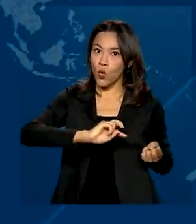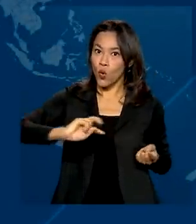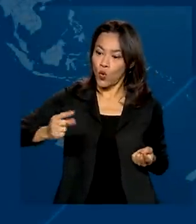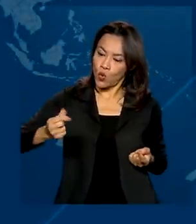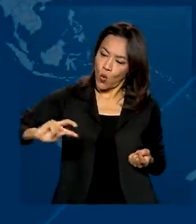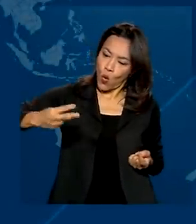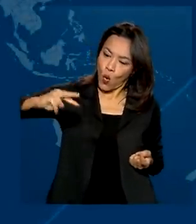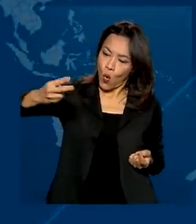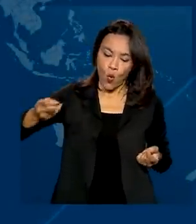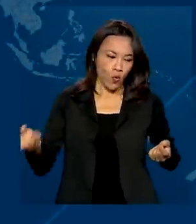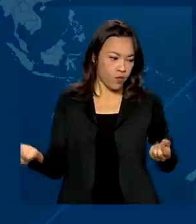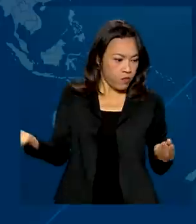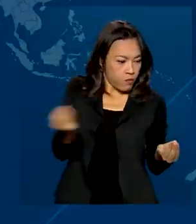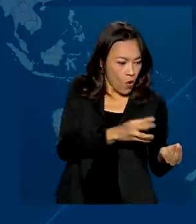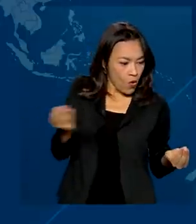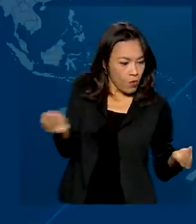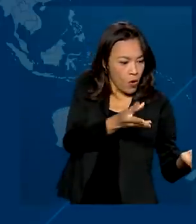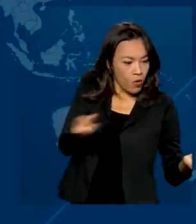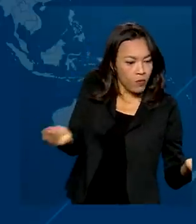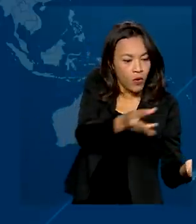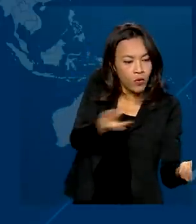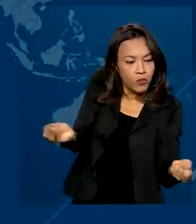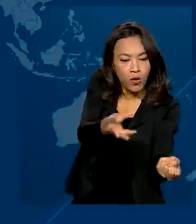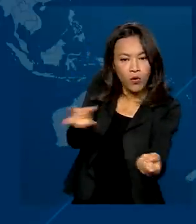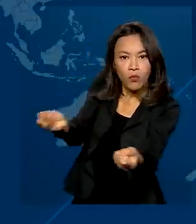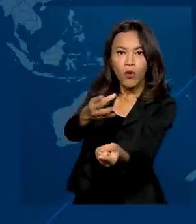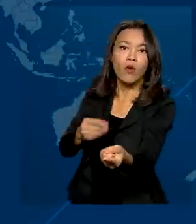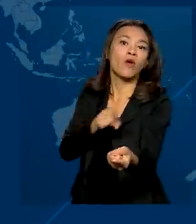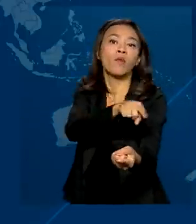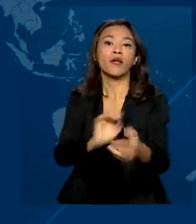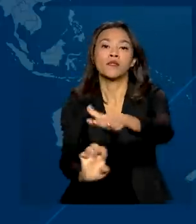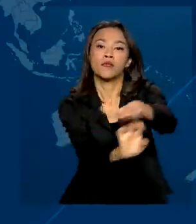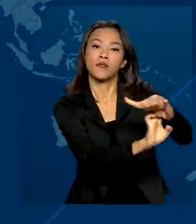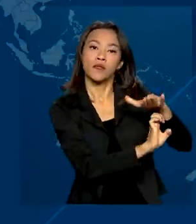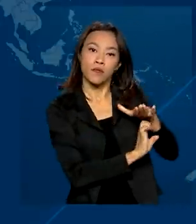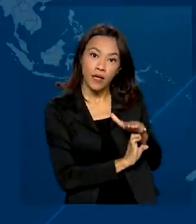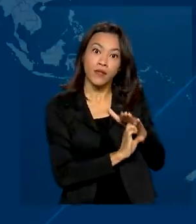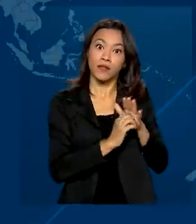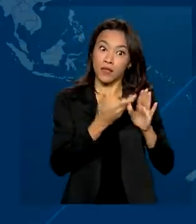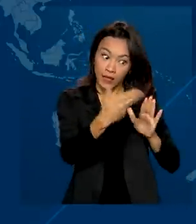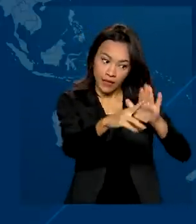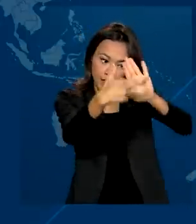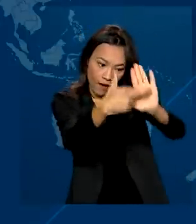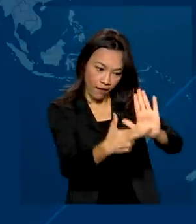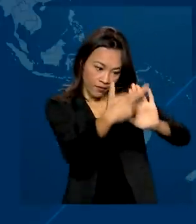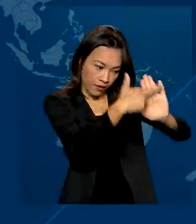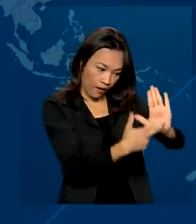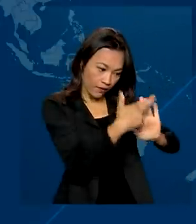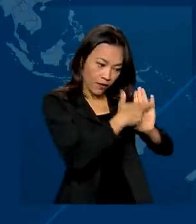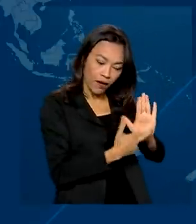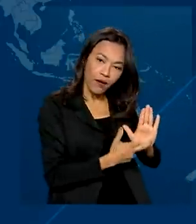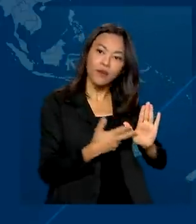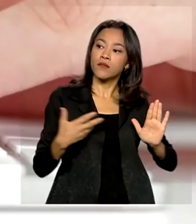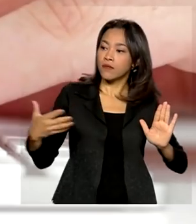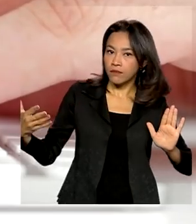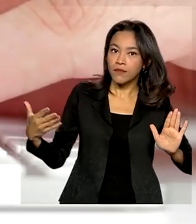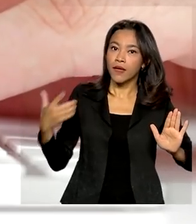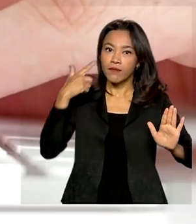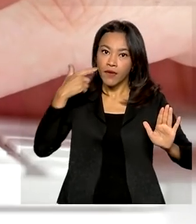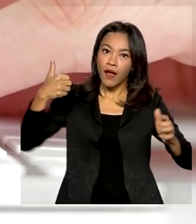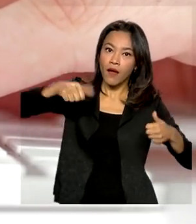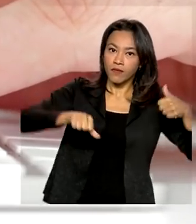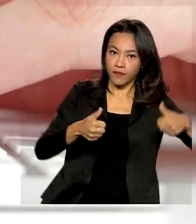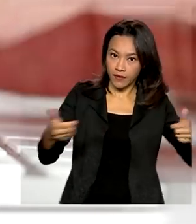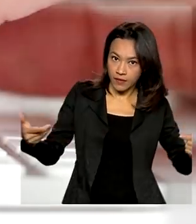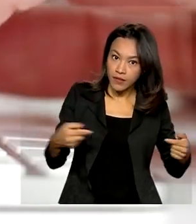geral de suas filiais em direção à matriz, onde as legislações possibilitam tributações mais favoráveis. O